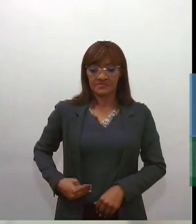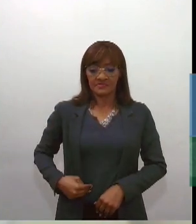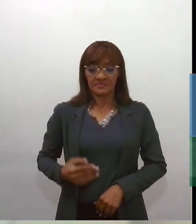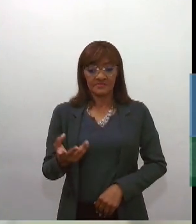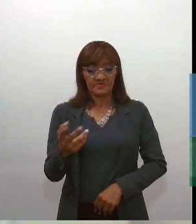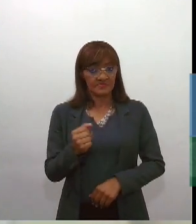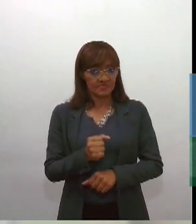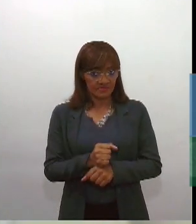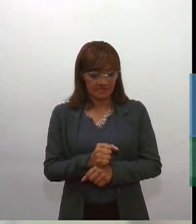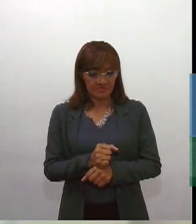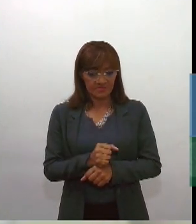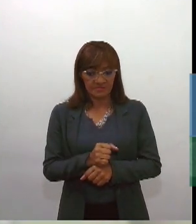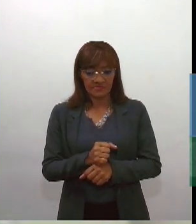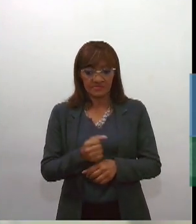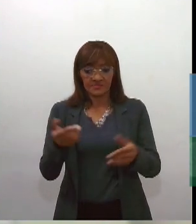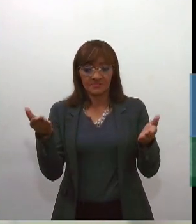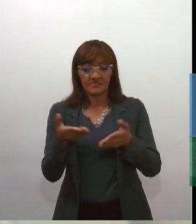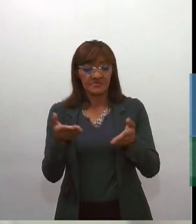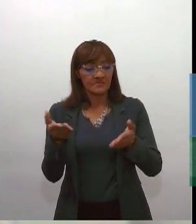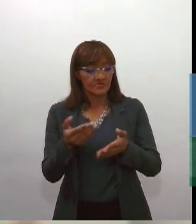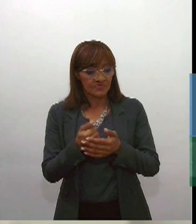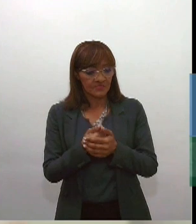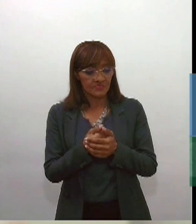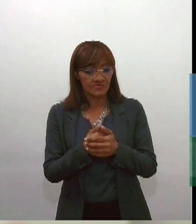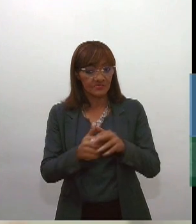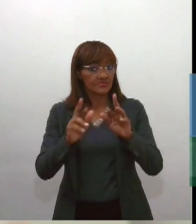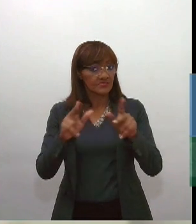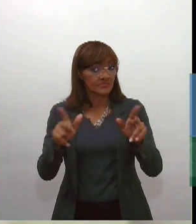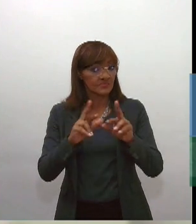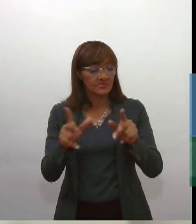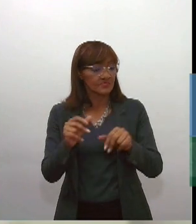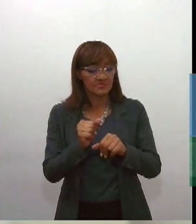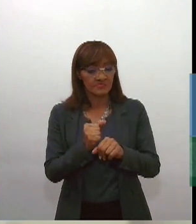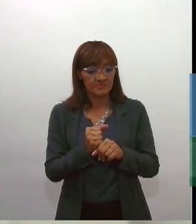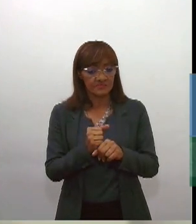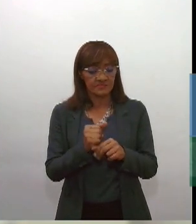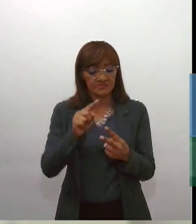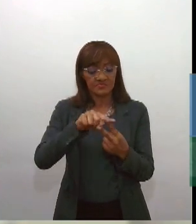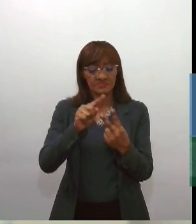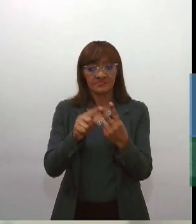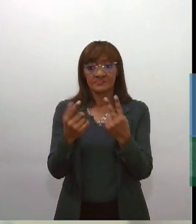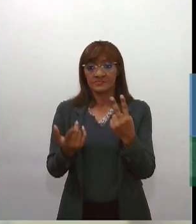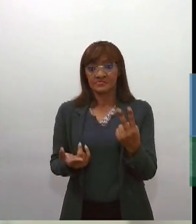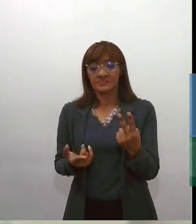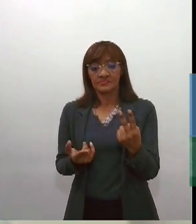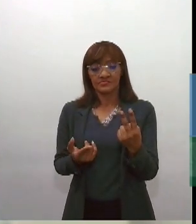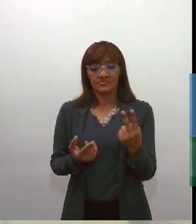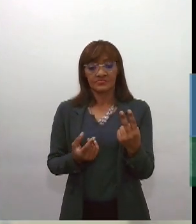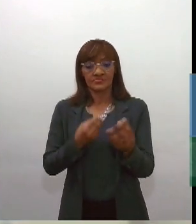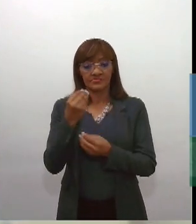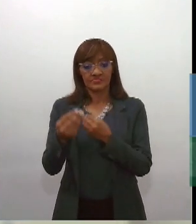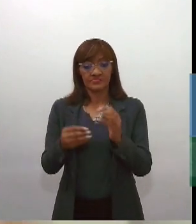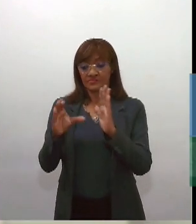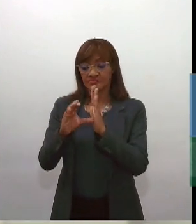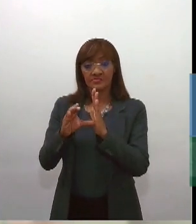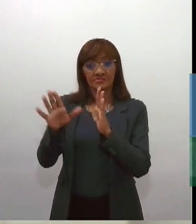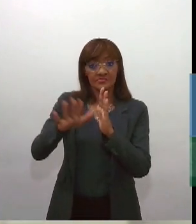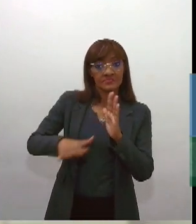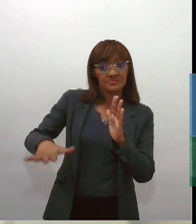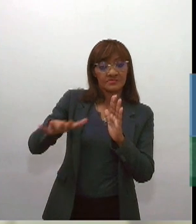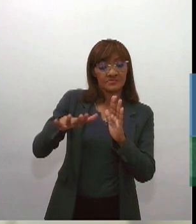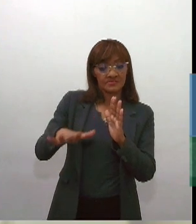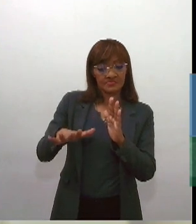amadurecendo dentro da comunidade jurídica. Então, há duas dimensões. Há uma dimensão de discussão na comunidade jurídica, da questão